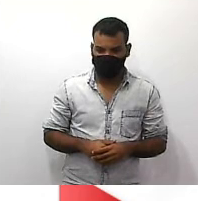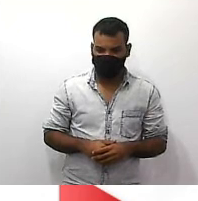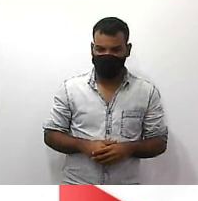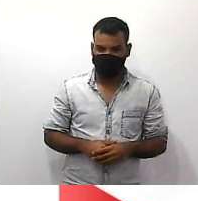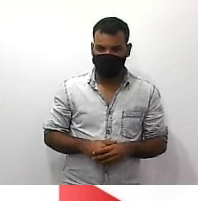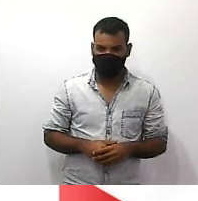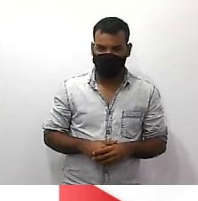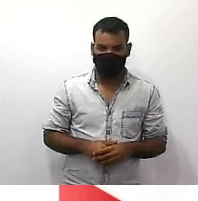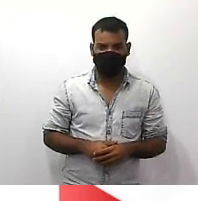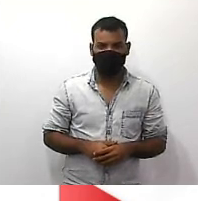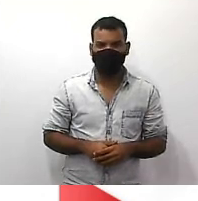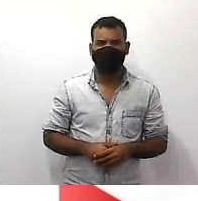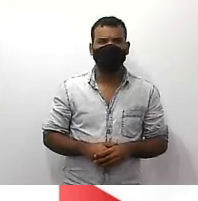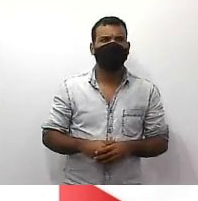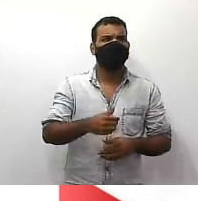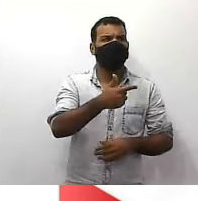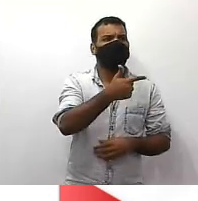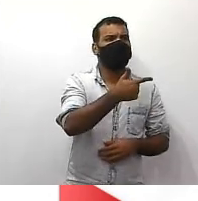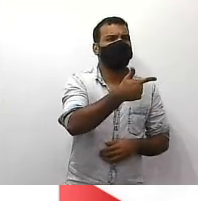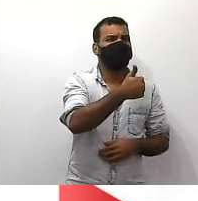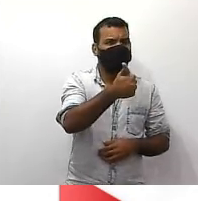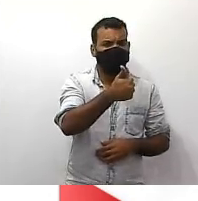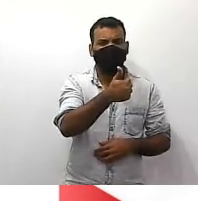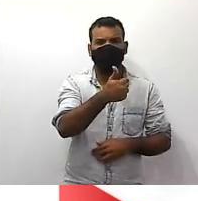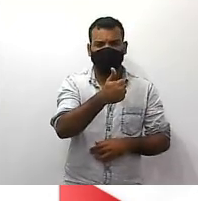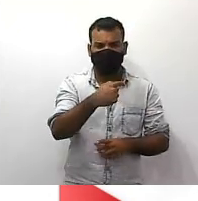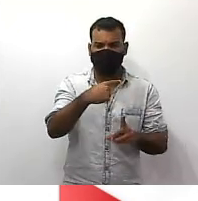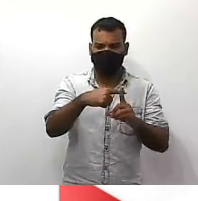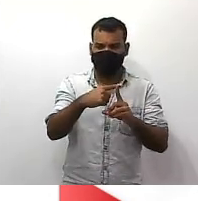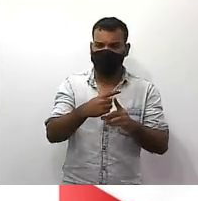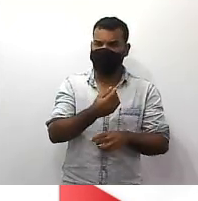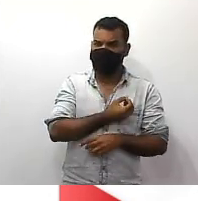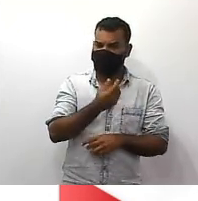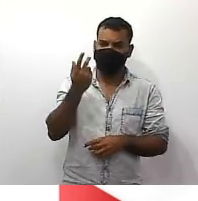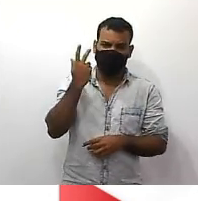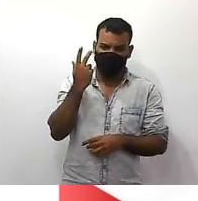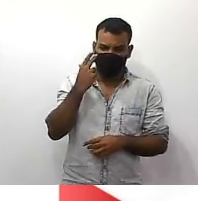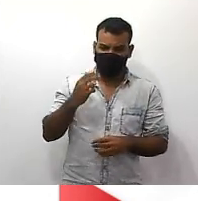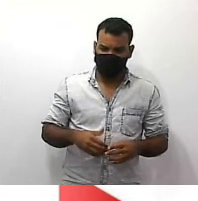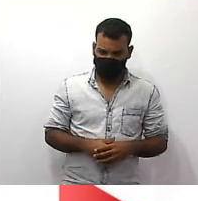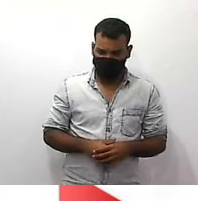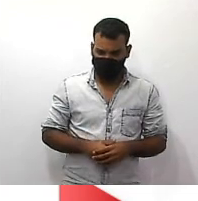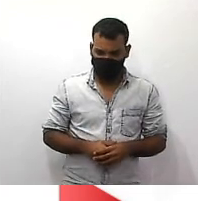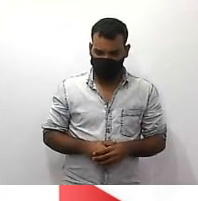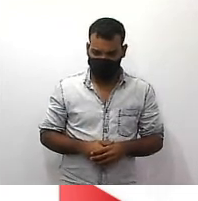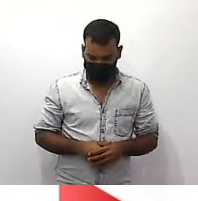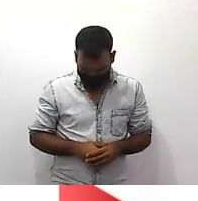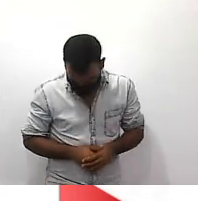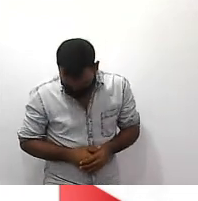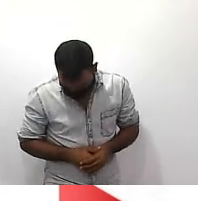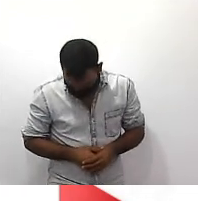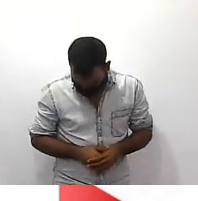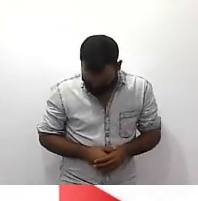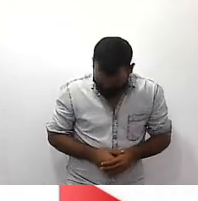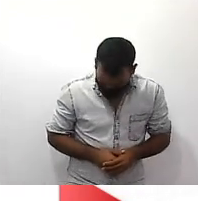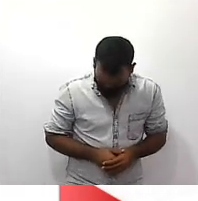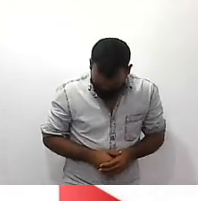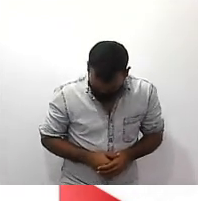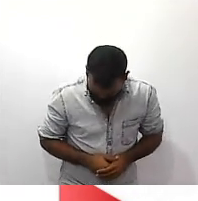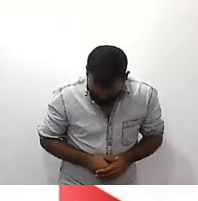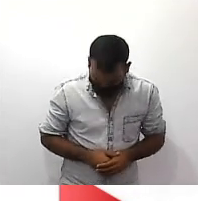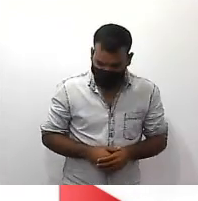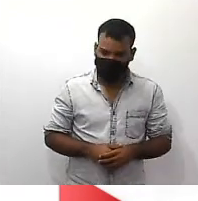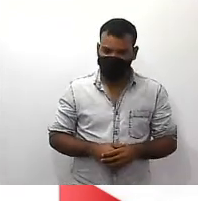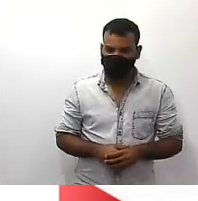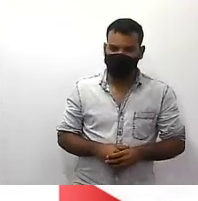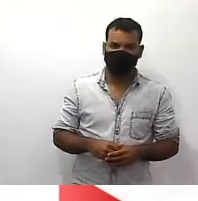se eu tenho 21 e ele foi somado com um número e passou a ser 35 se eu